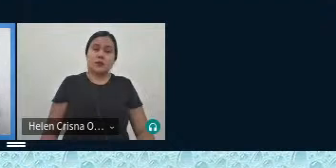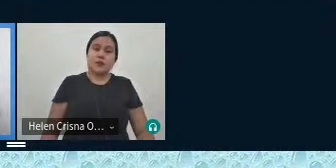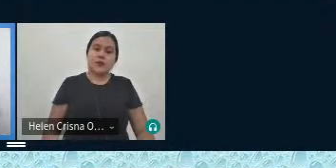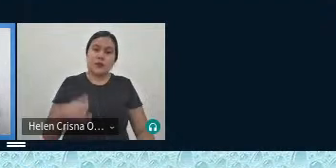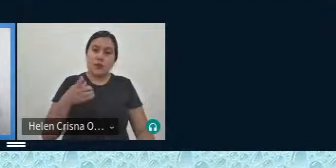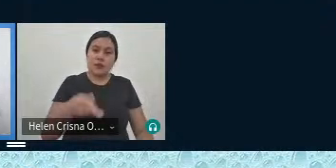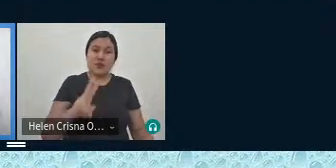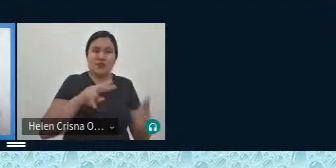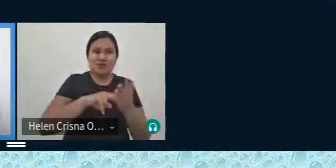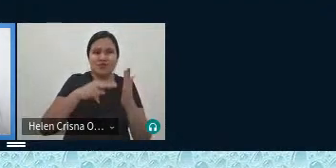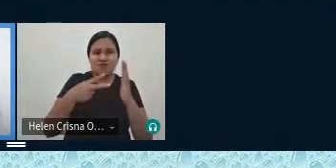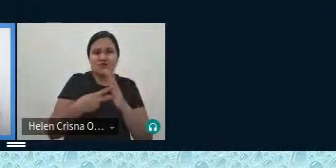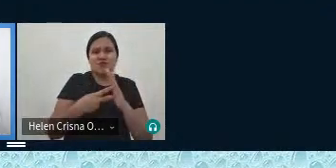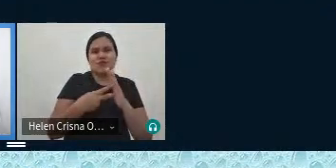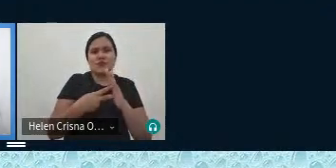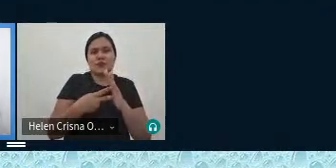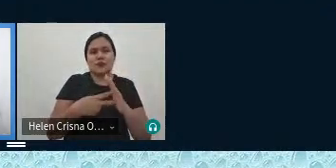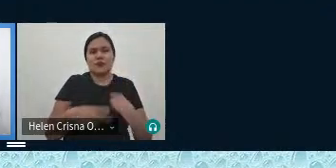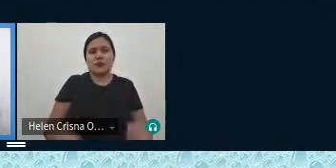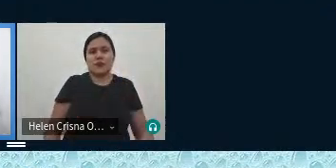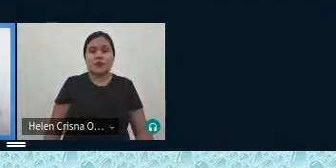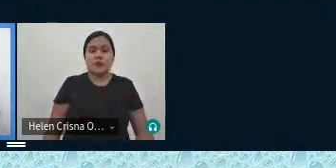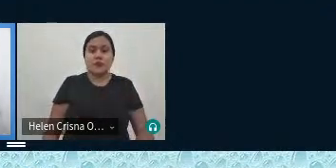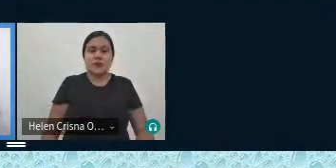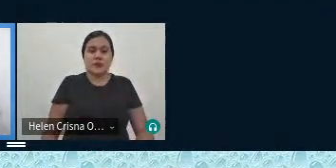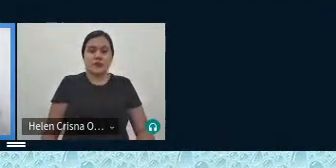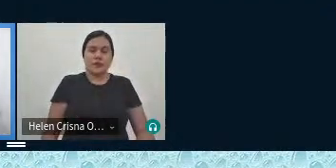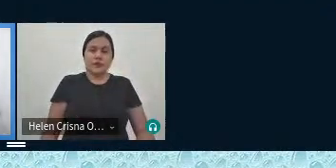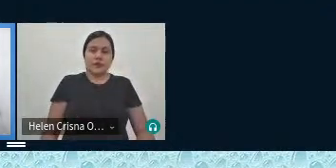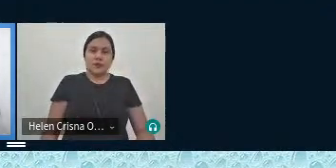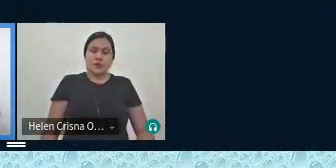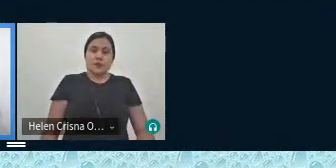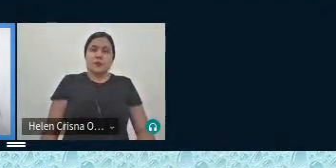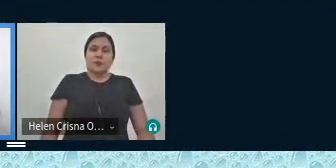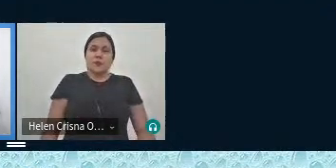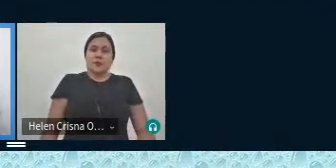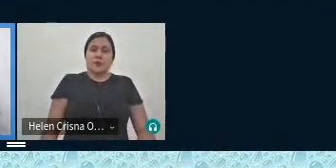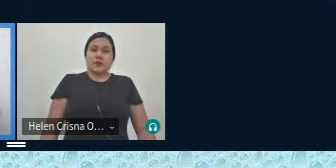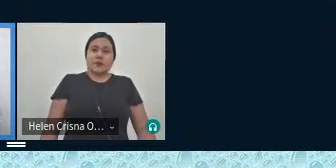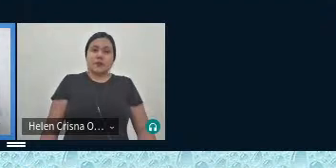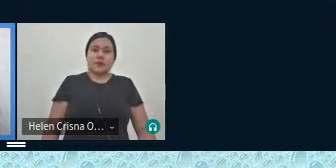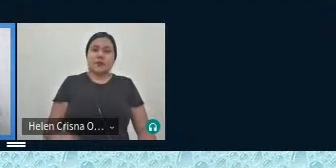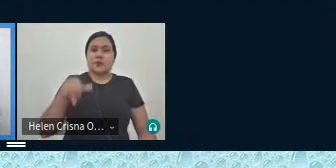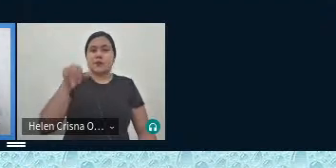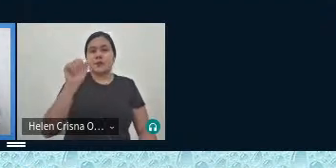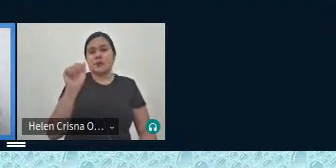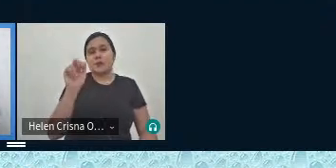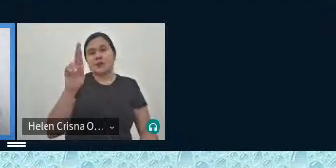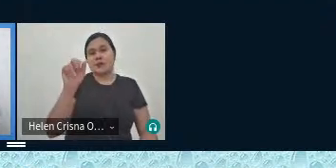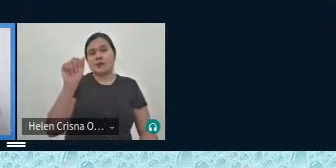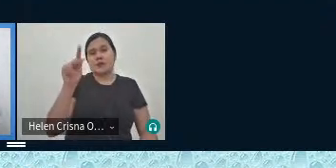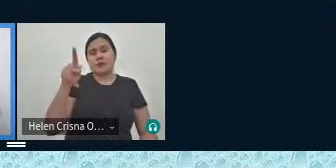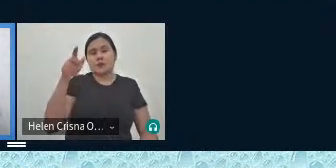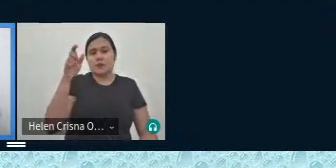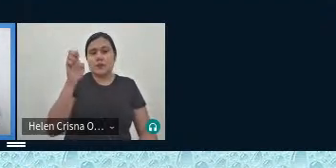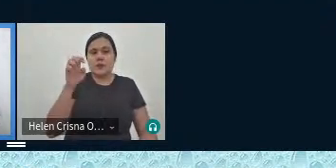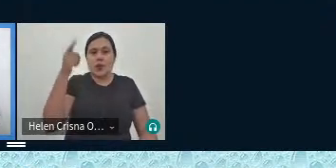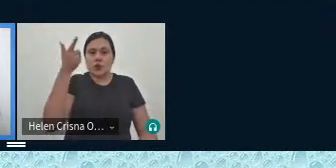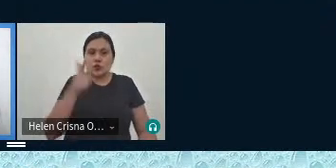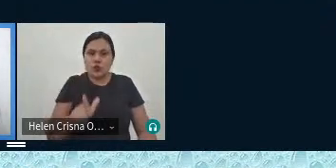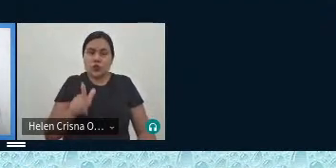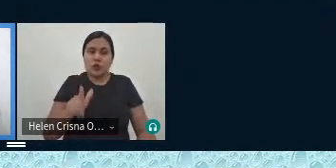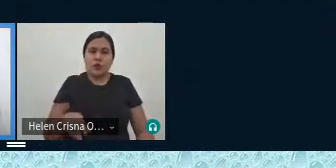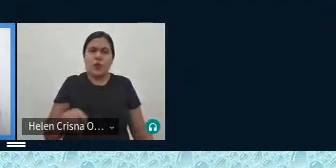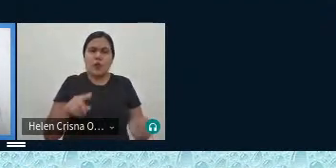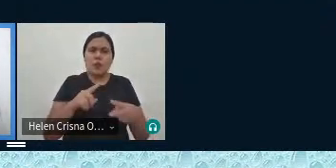o significado na sua inteireza na sua totalidade o Igarapé novamente por que que aparece o Igarapé